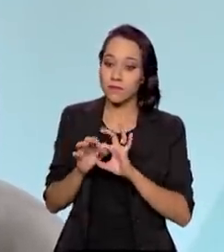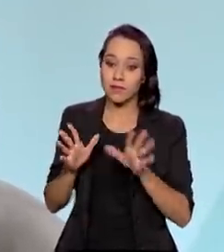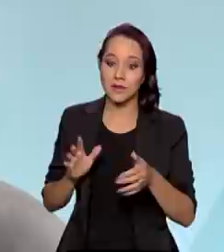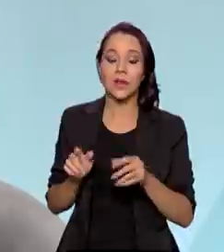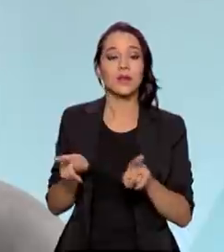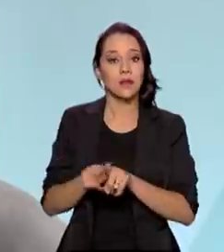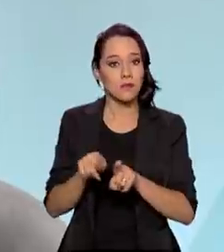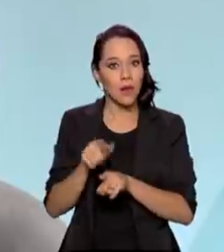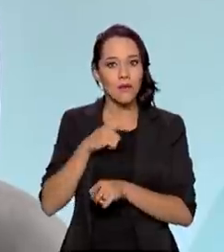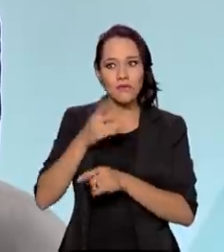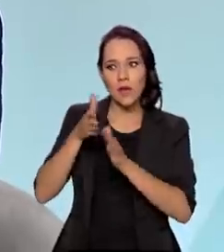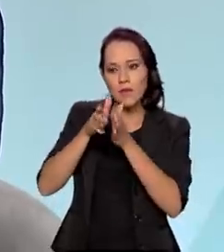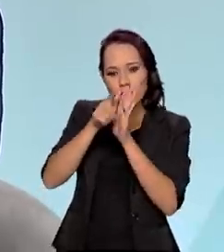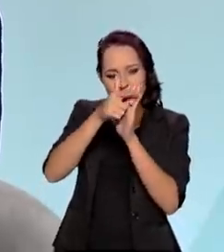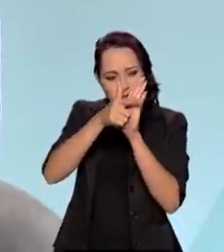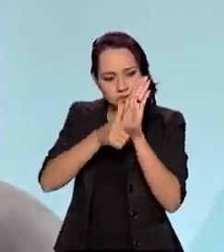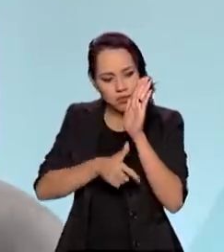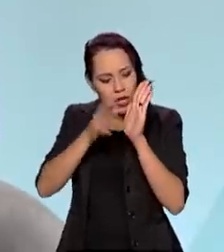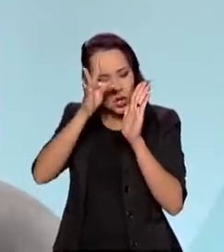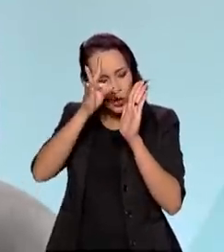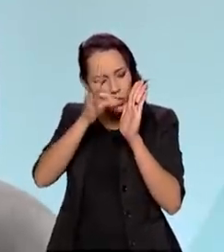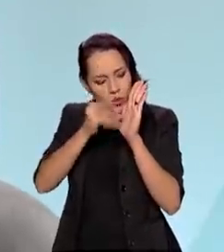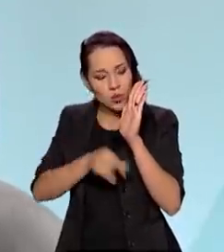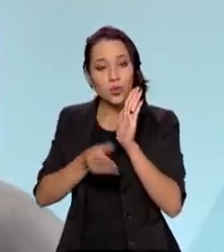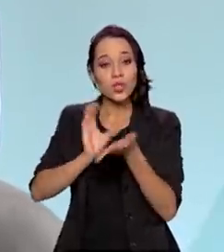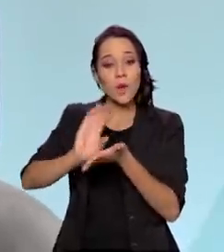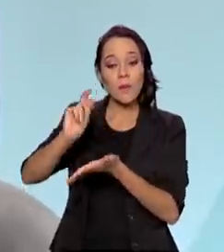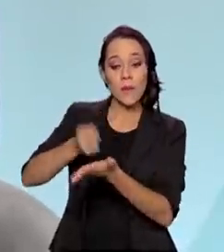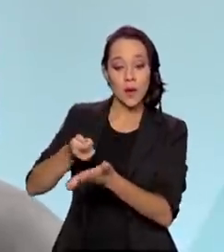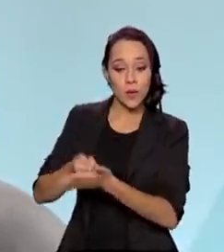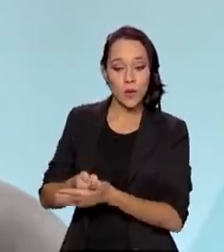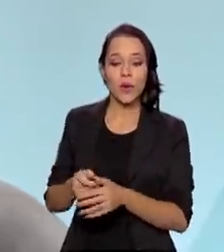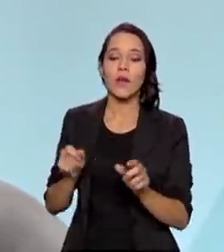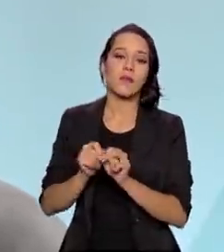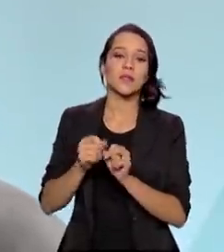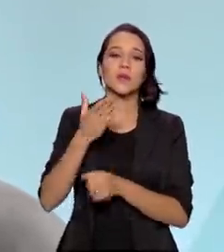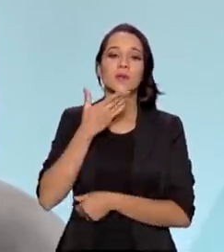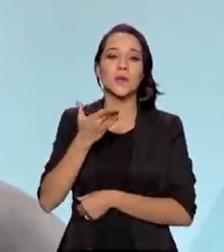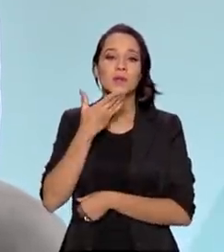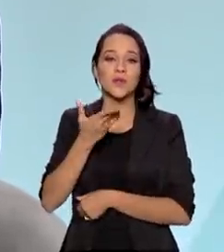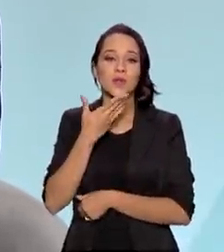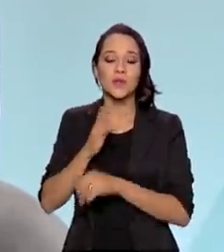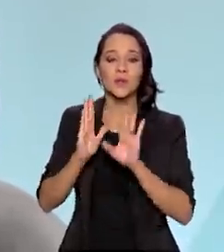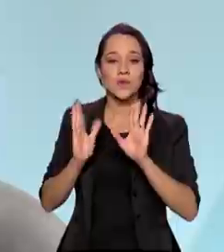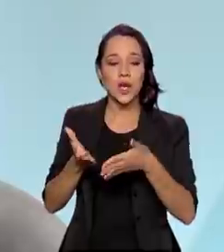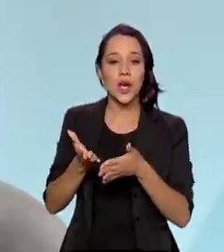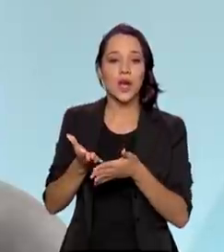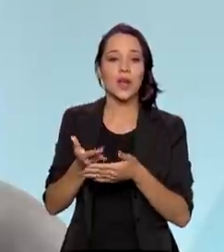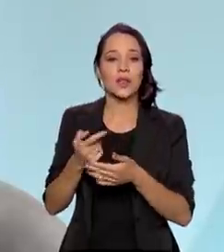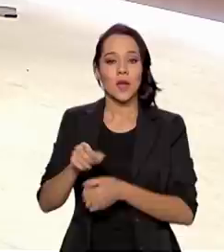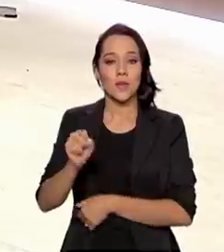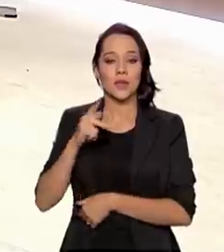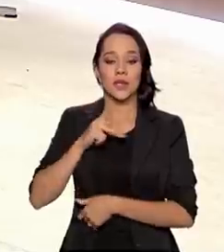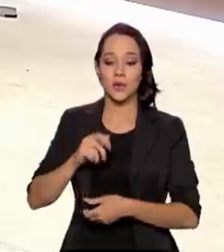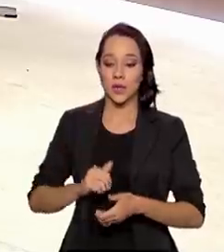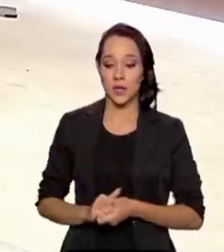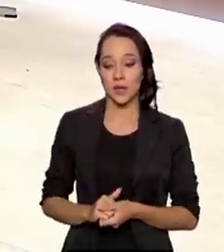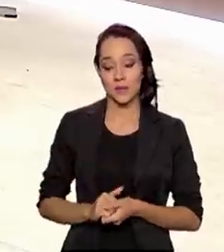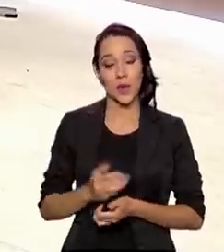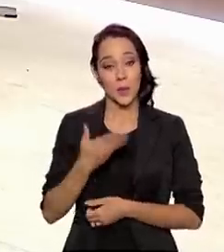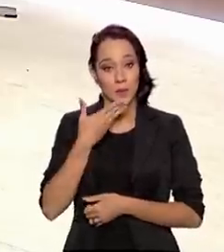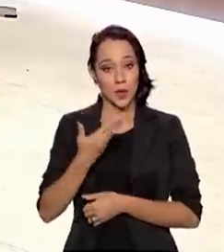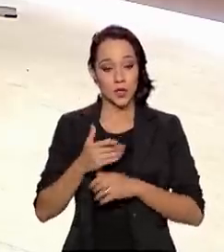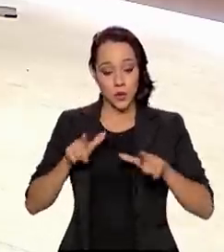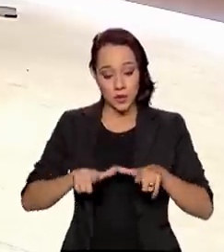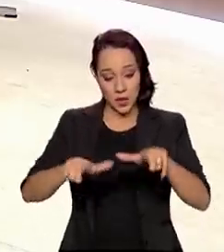Também ver o extrato de todas as suas contribuições, fazer as solicitações dos benefícios previdenciários da aposentadoria, pedir